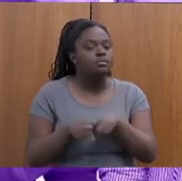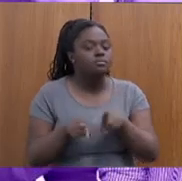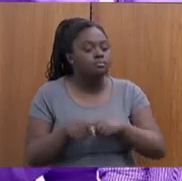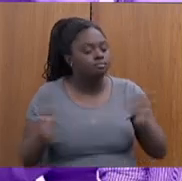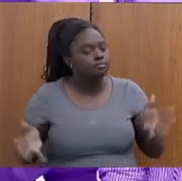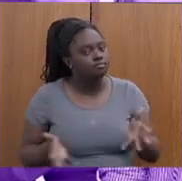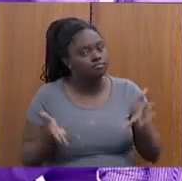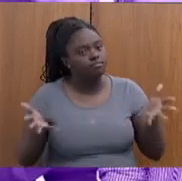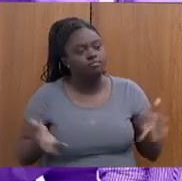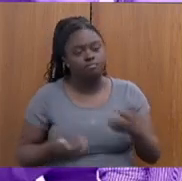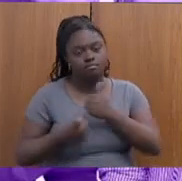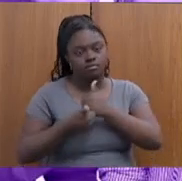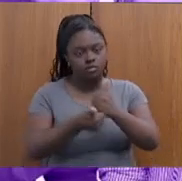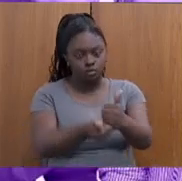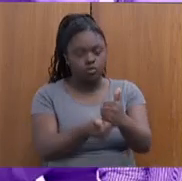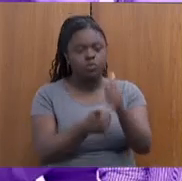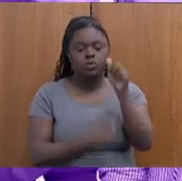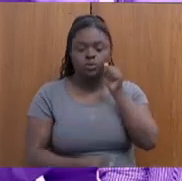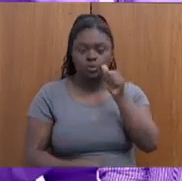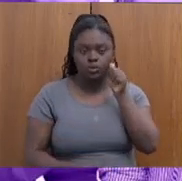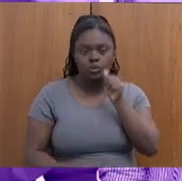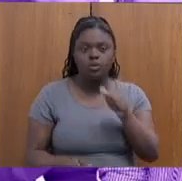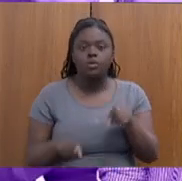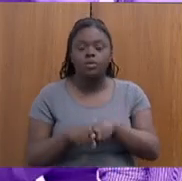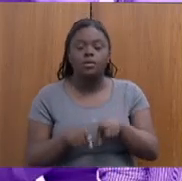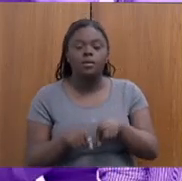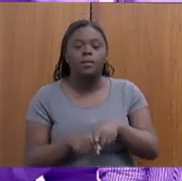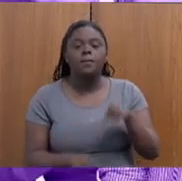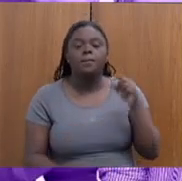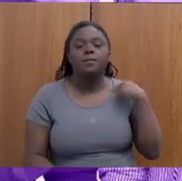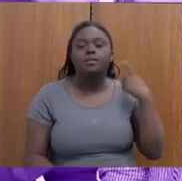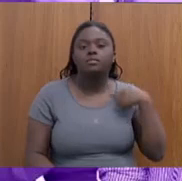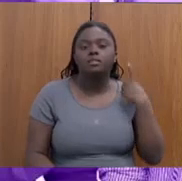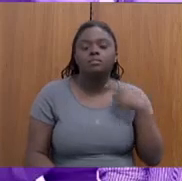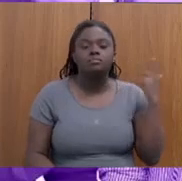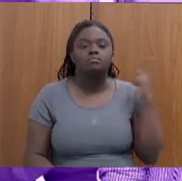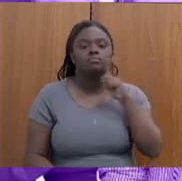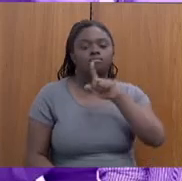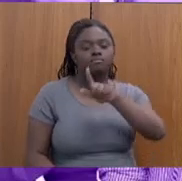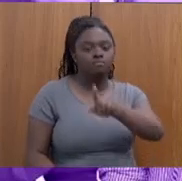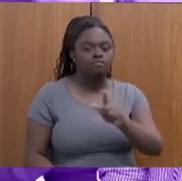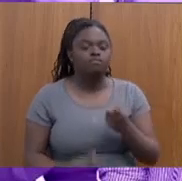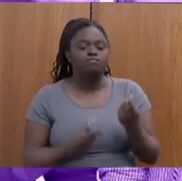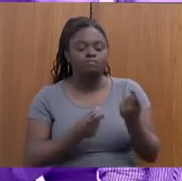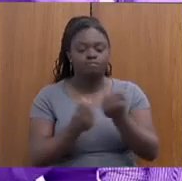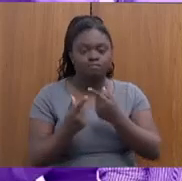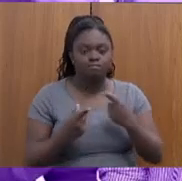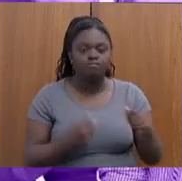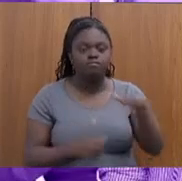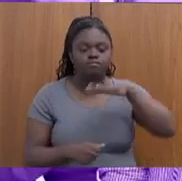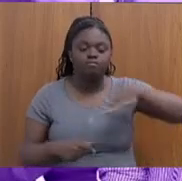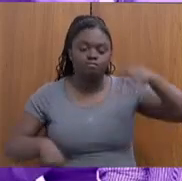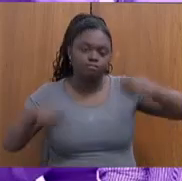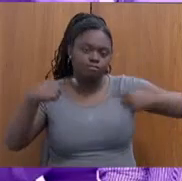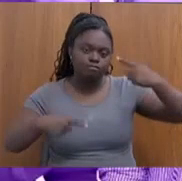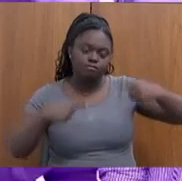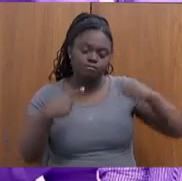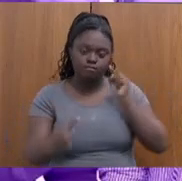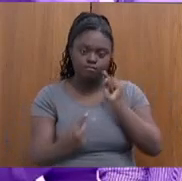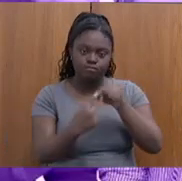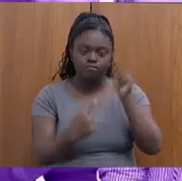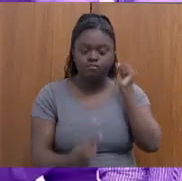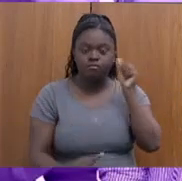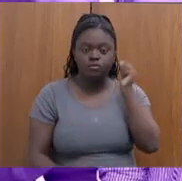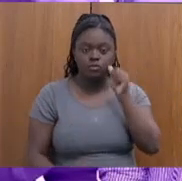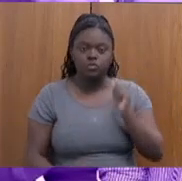de rede de apoio e suporte para as mulheres e um advocacy para garantir recursos federais vinculados às políticas para mulheres. Isso é